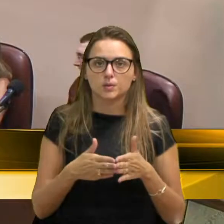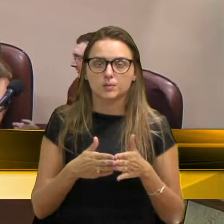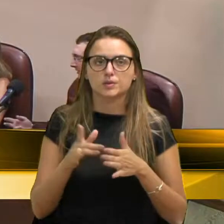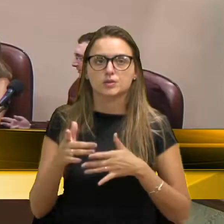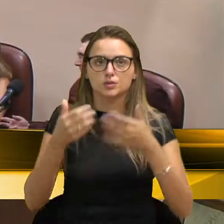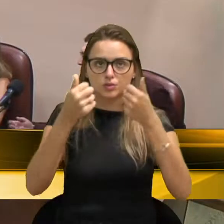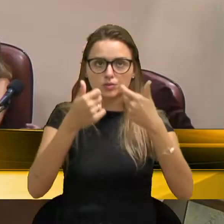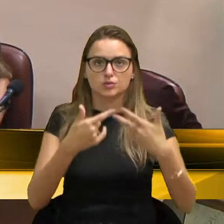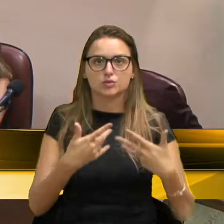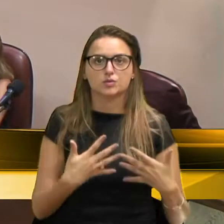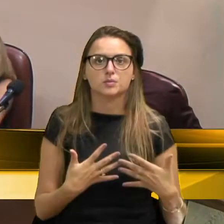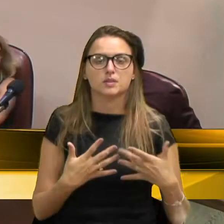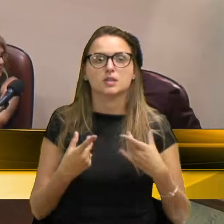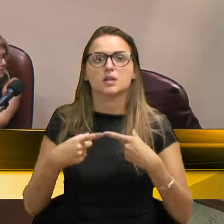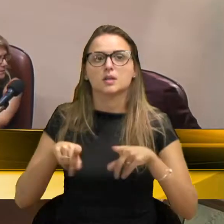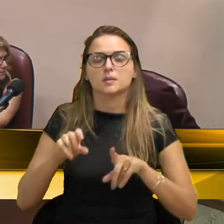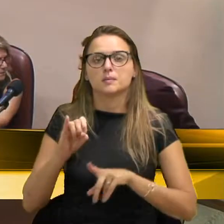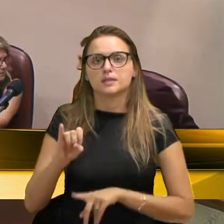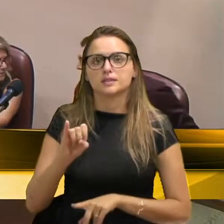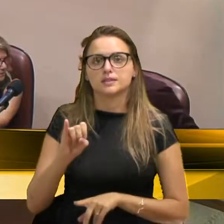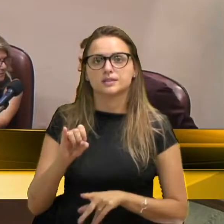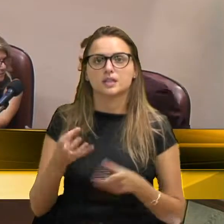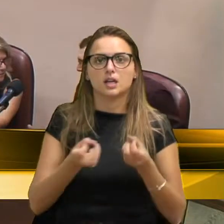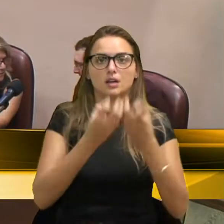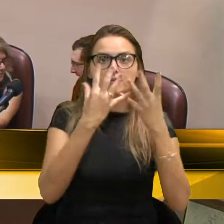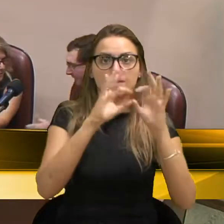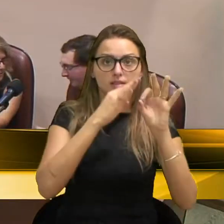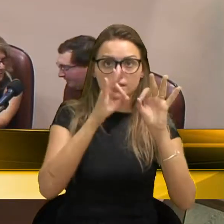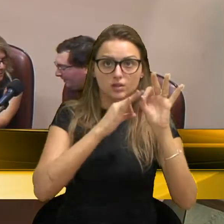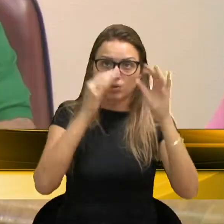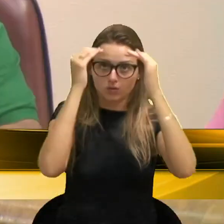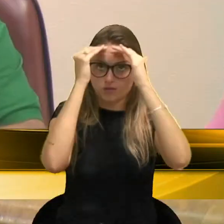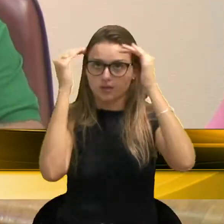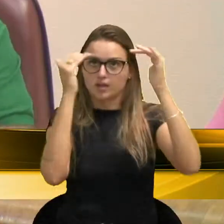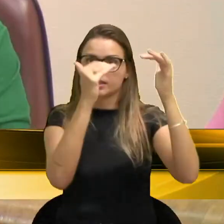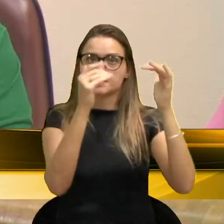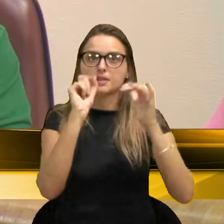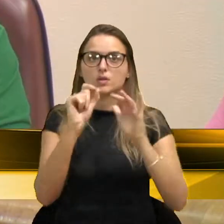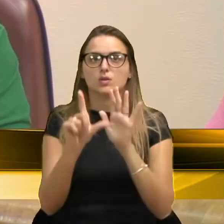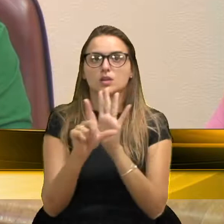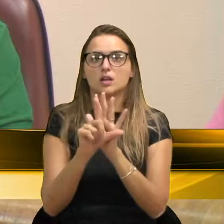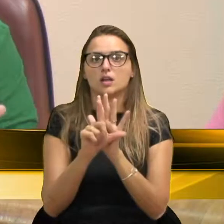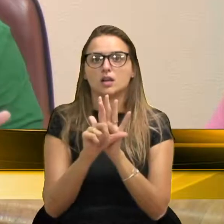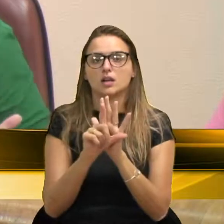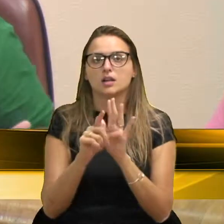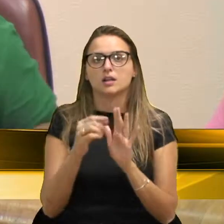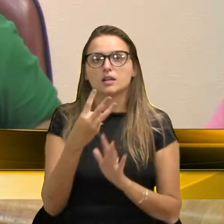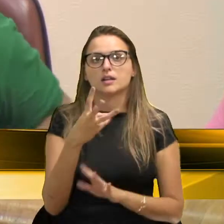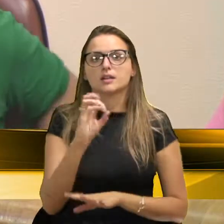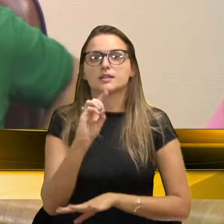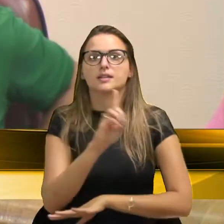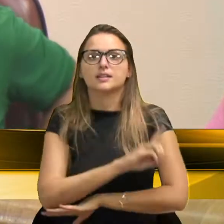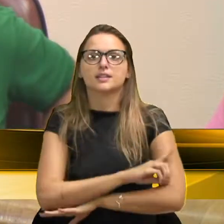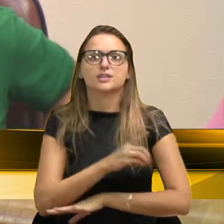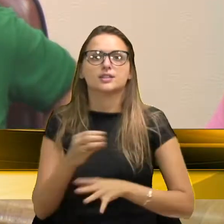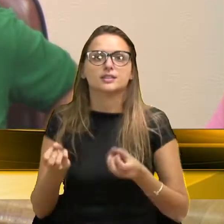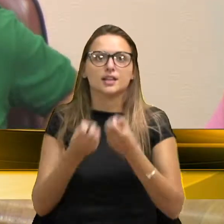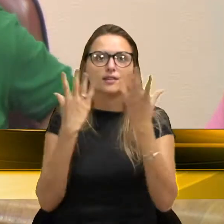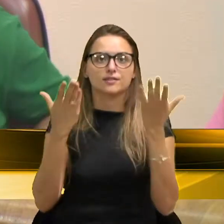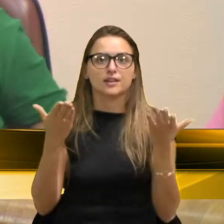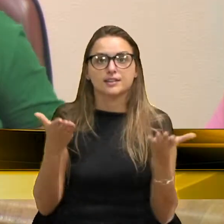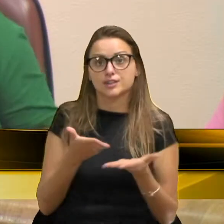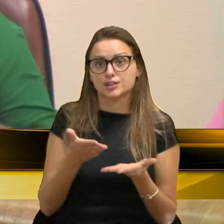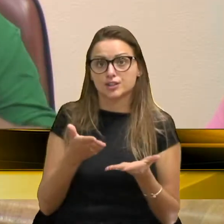de informações, só que se a prefeitura, se a festa da uva, obedecer aquilo que diz o regimento, em 30 dias, a festa já terá começado, quando responder,